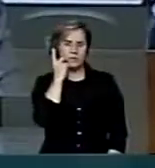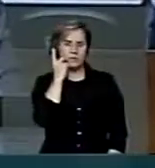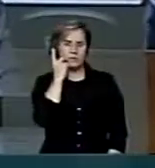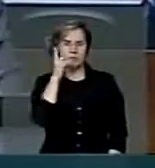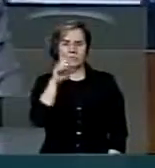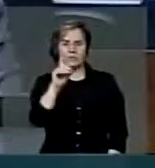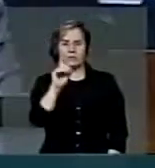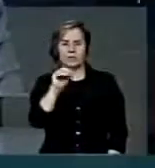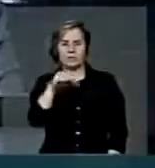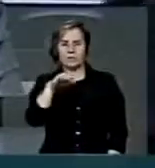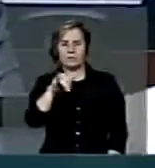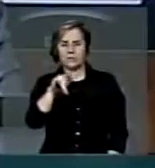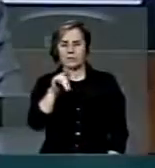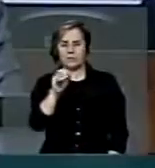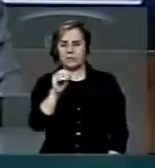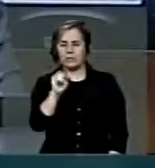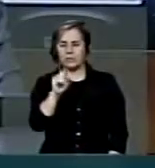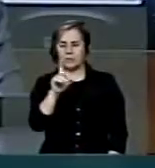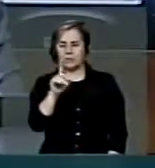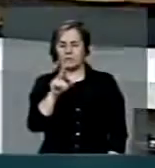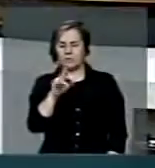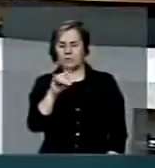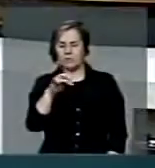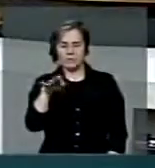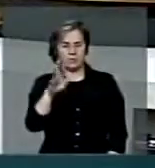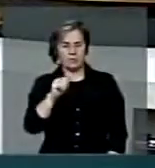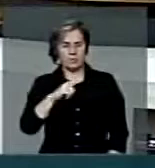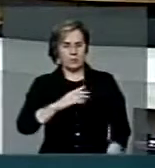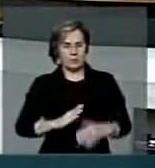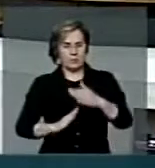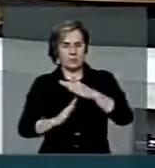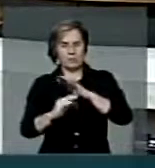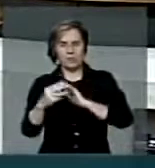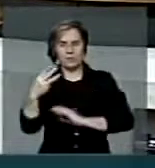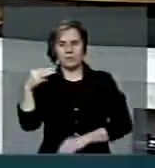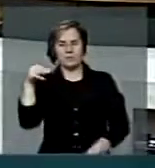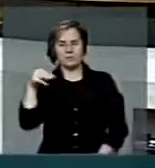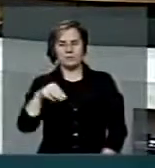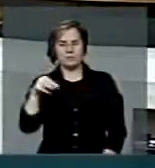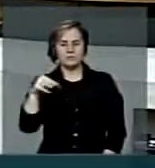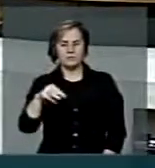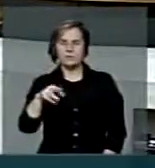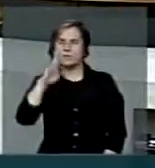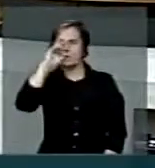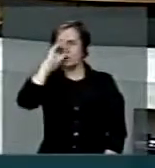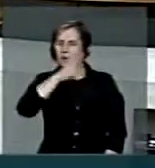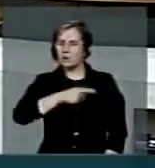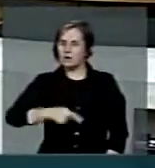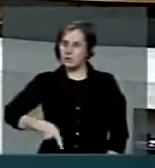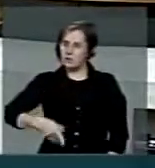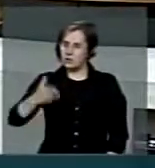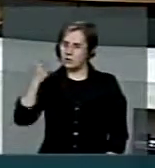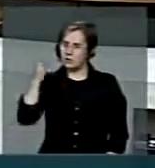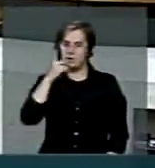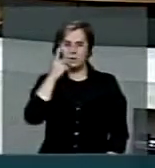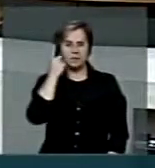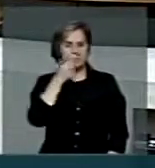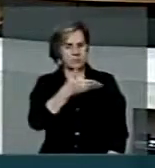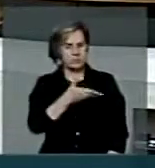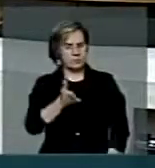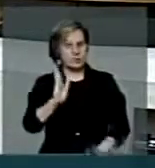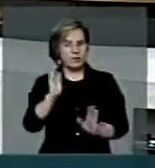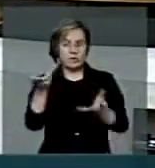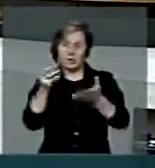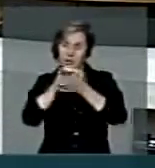Domingos Doutor, o senhor tem até três minutos. Senhor presidente, senhores deputados, senhoras deputadas, inicialmente eu quero desejar a